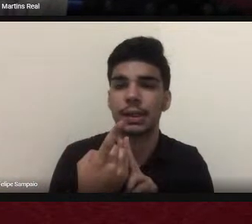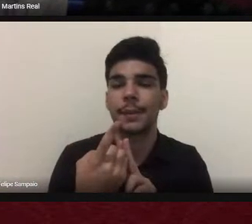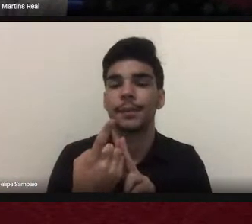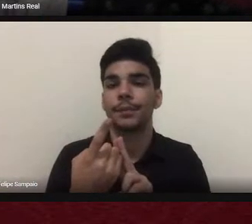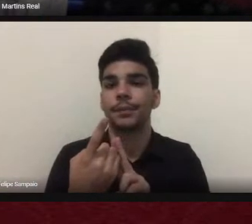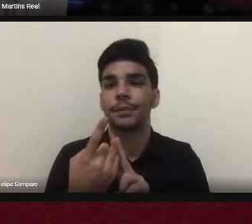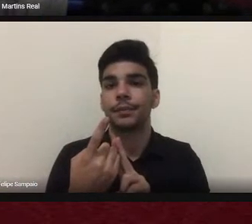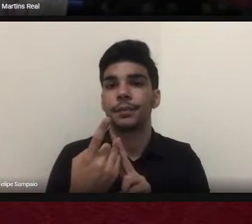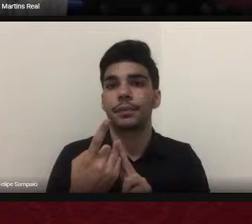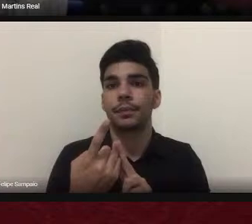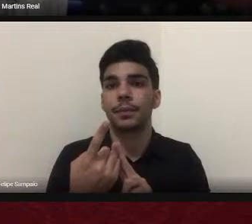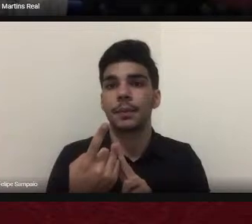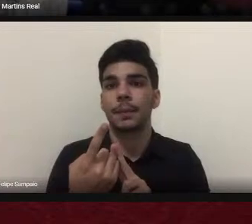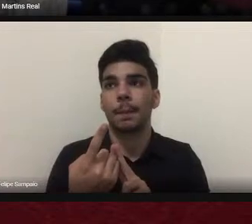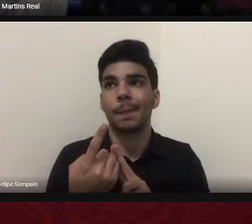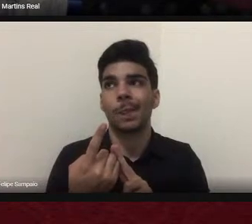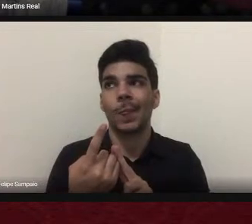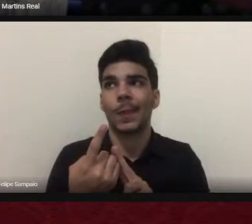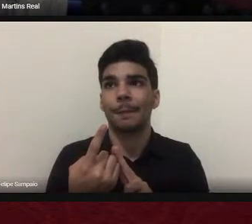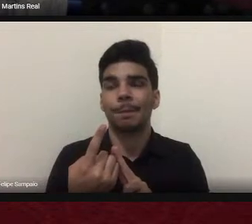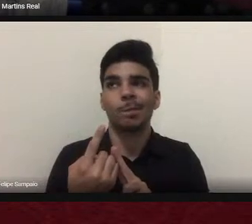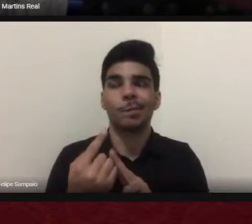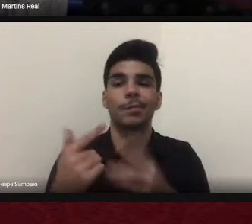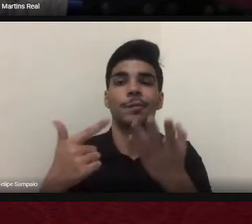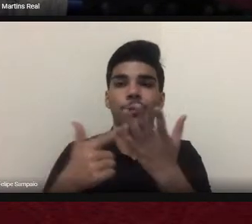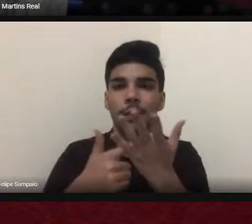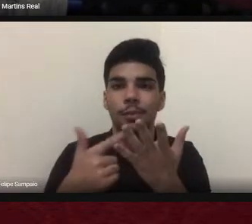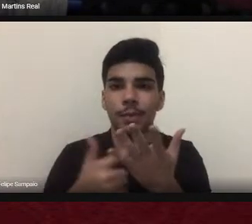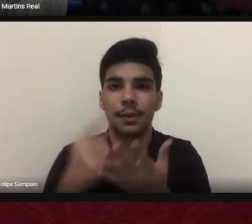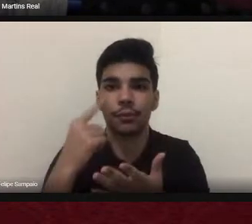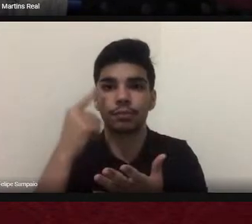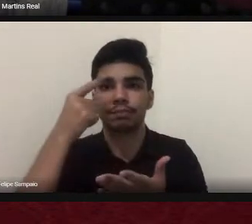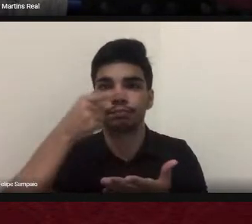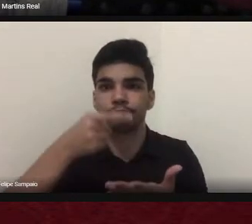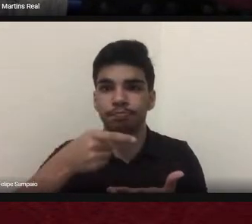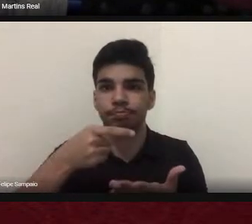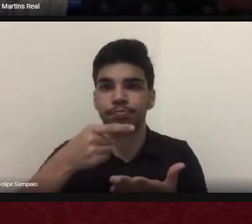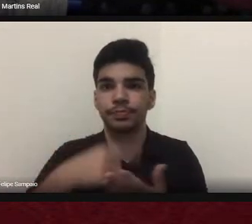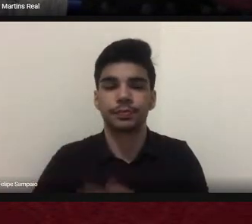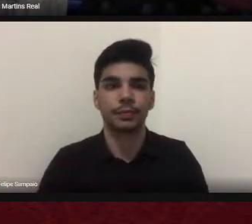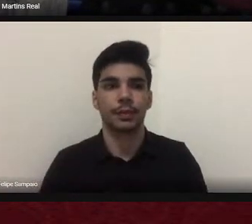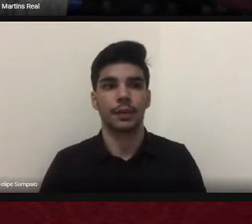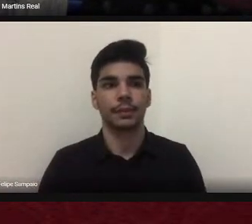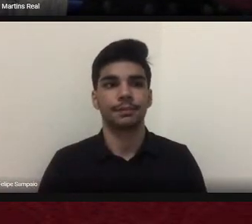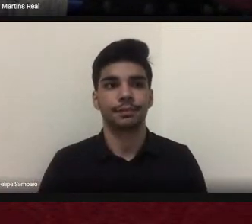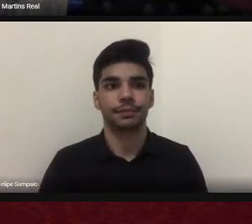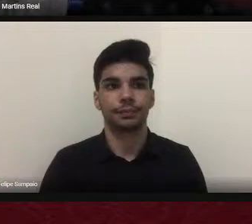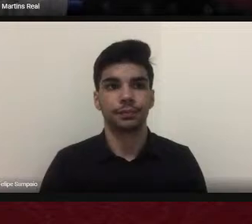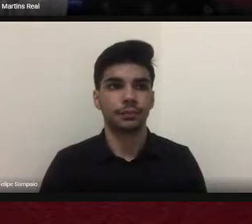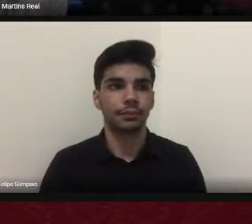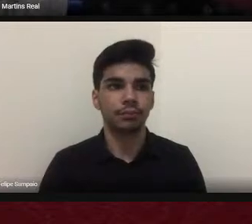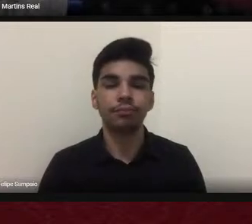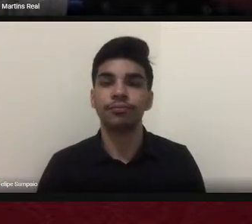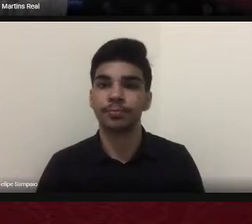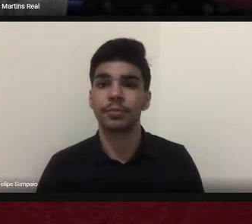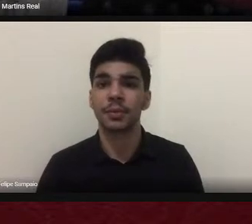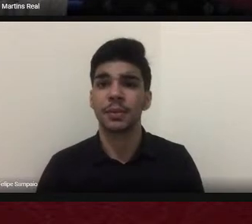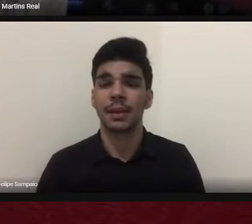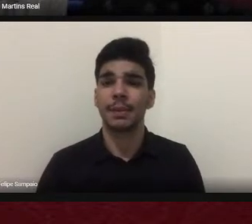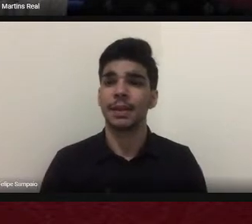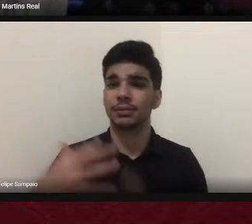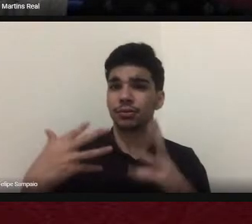deste nosso livro. Então, que todos tenham condições, graças a essas políticas, de acessar